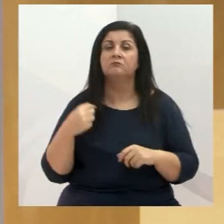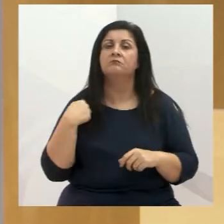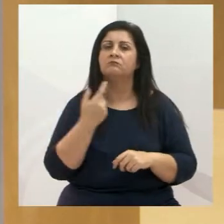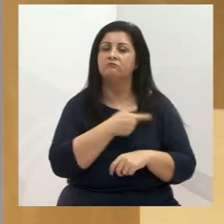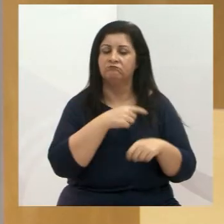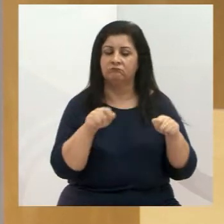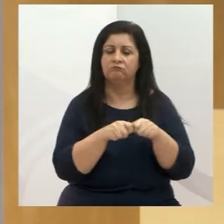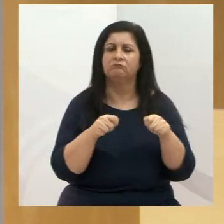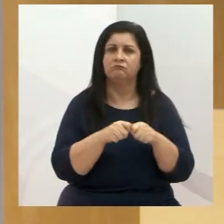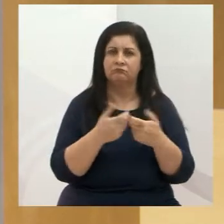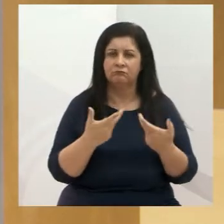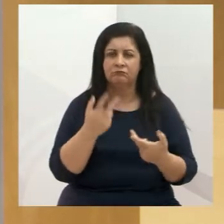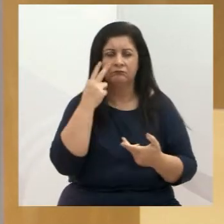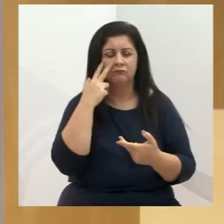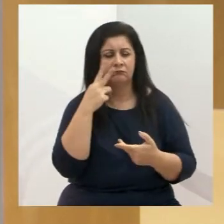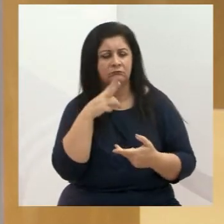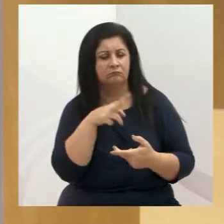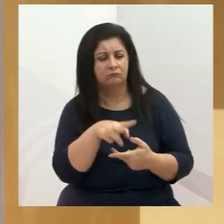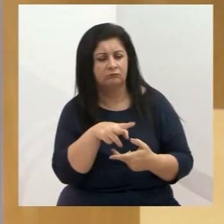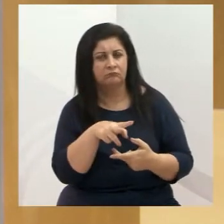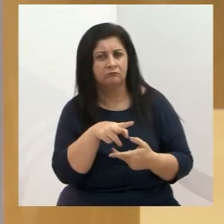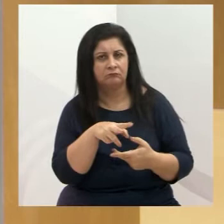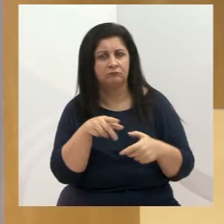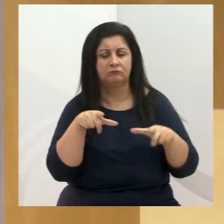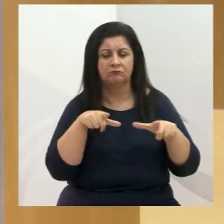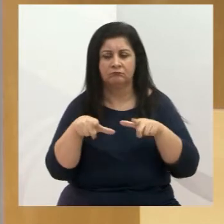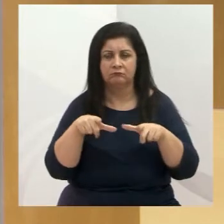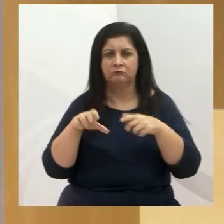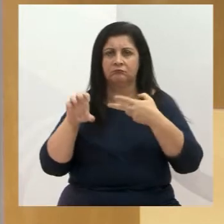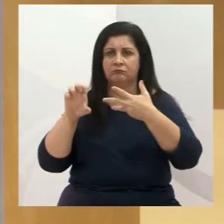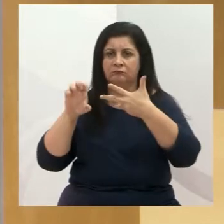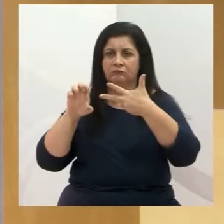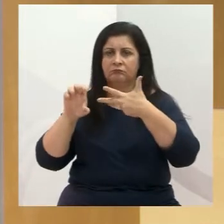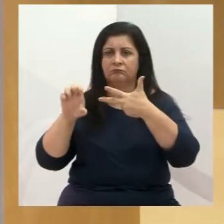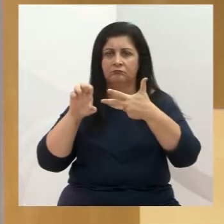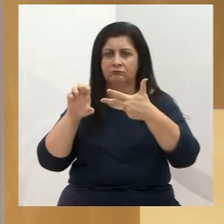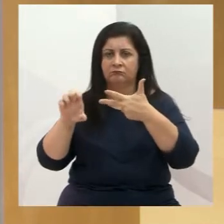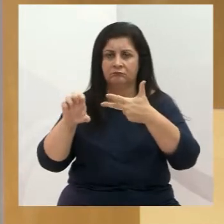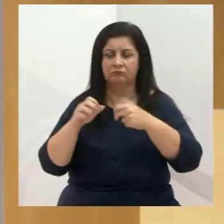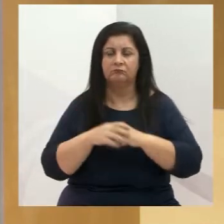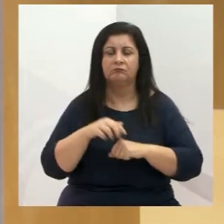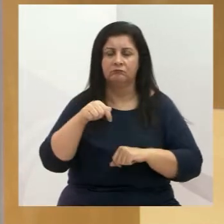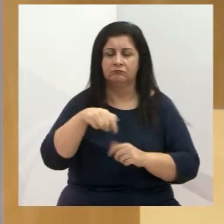isso acompanhando de perto os atos do Executivo deste município.